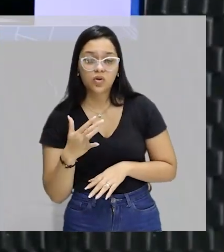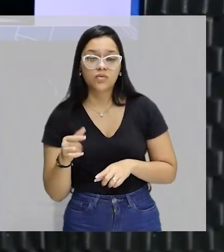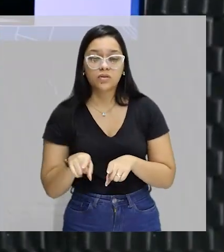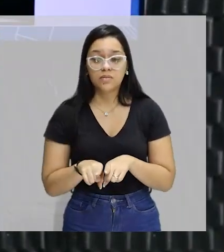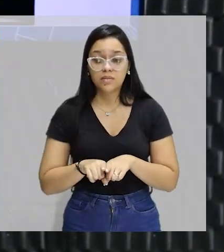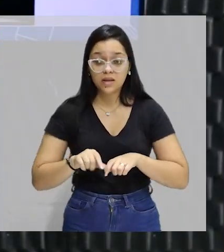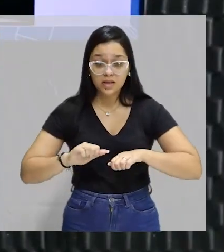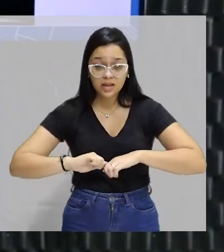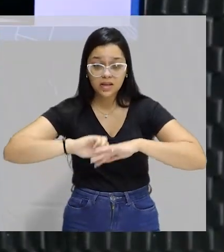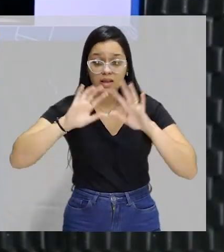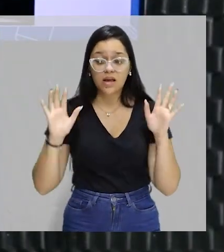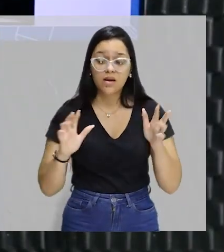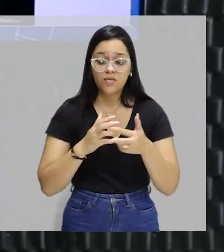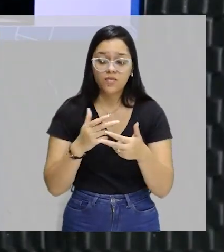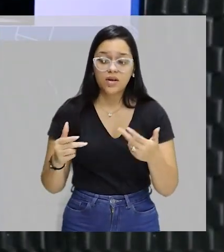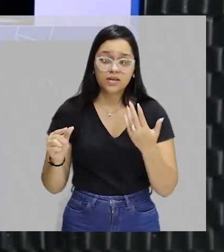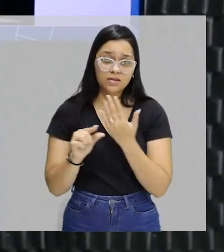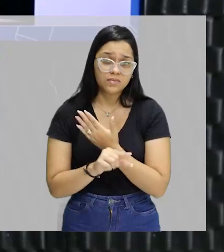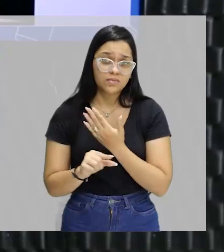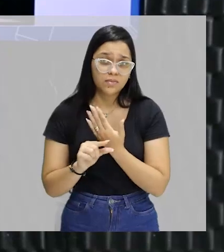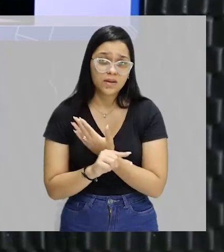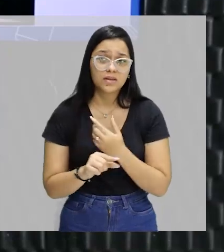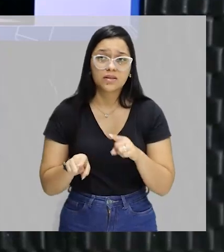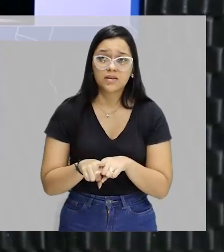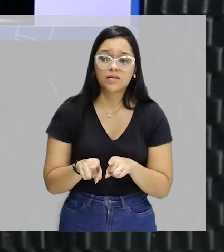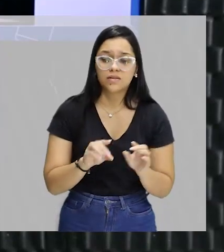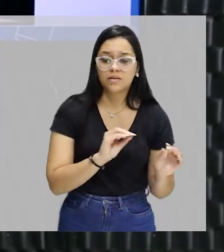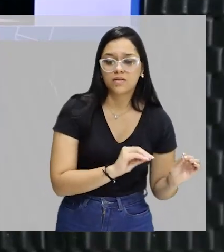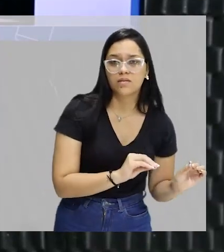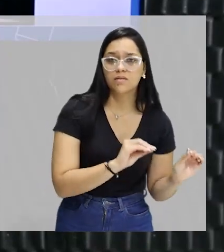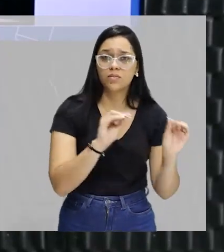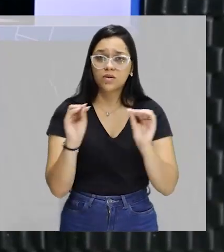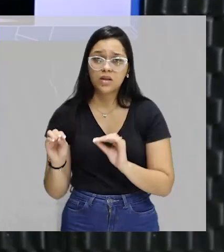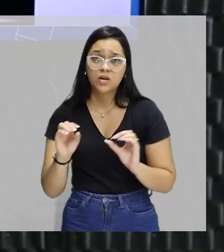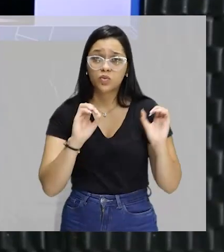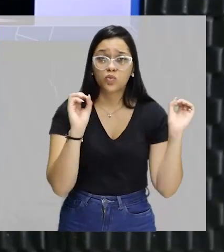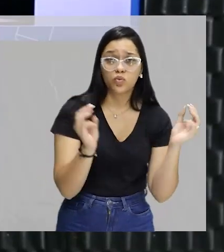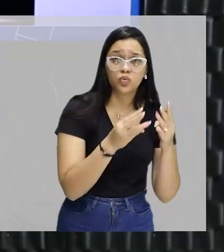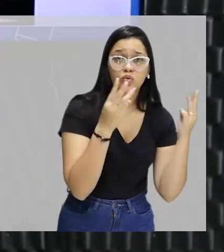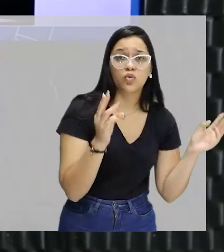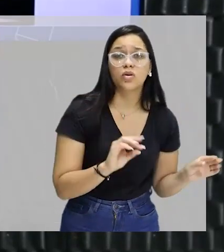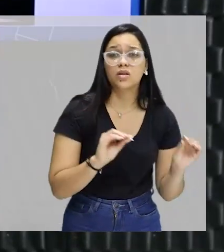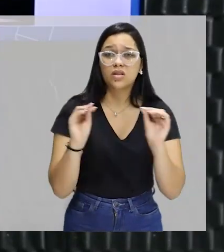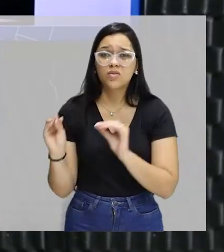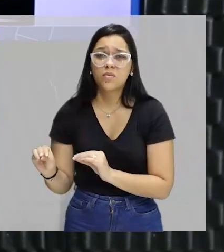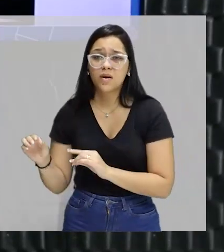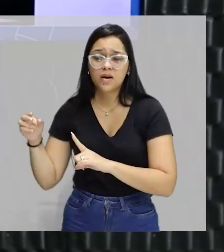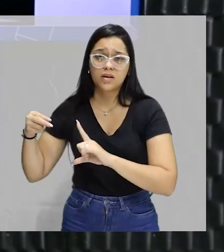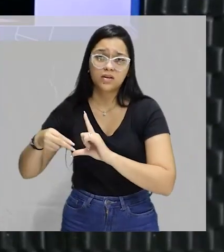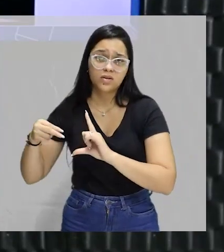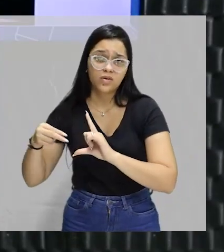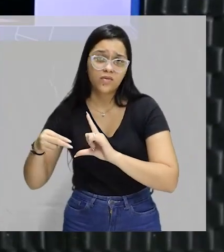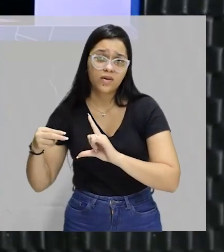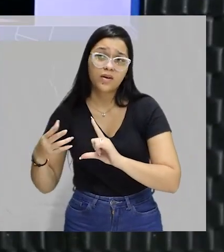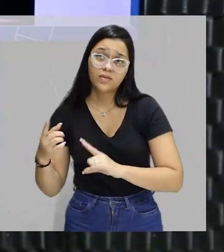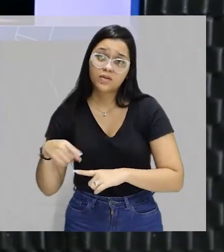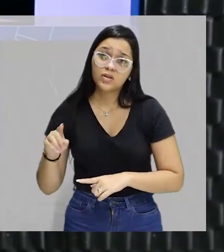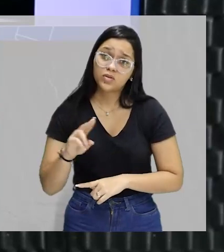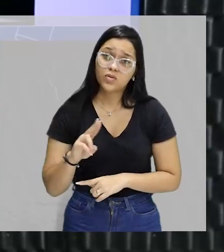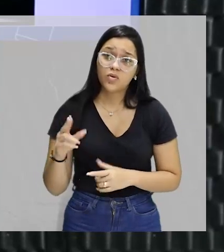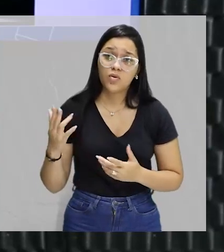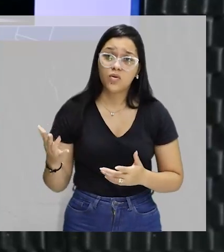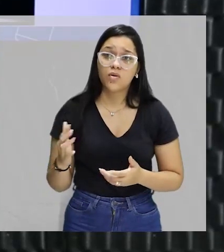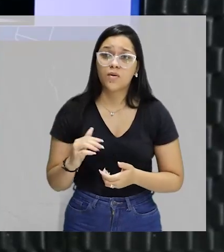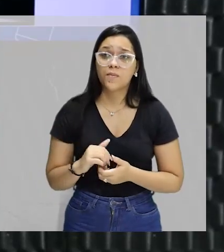Deixar claro que muitas peças de teatro brasileiro saíram dos palcos, literalmente, e viraram teledramaturgia, que vocês chamam de